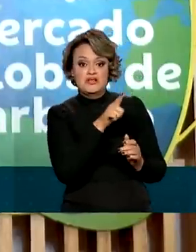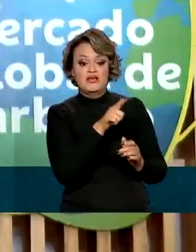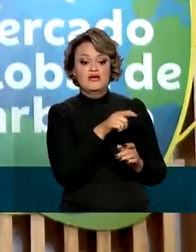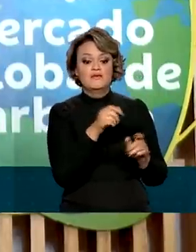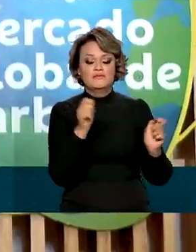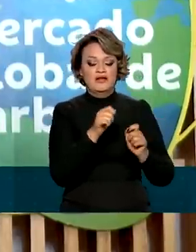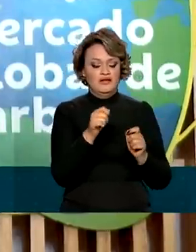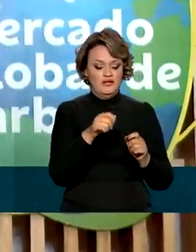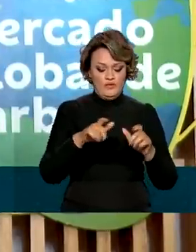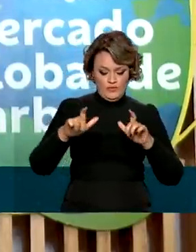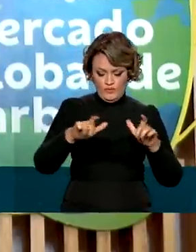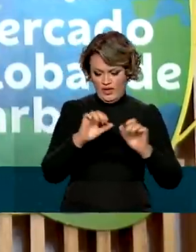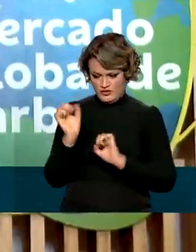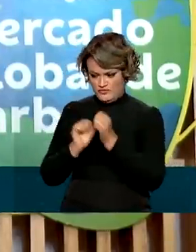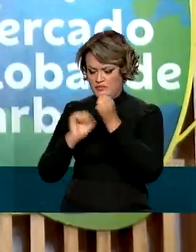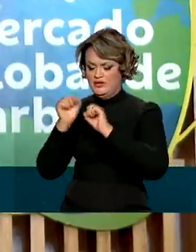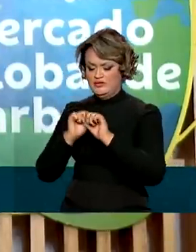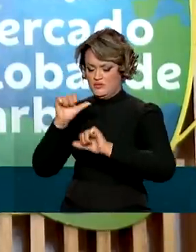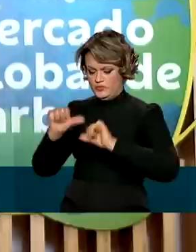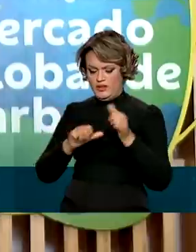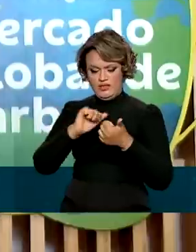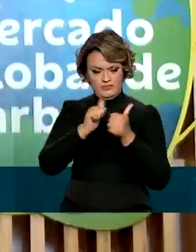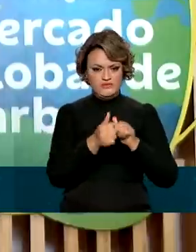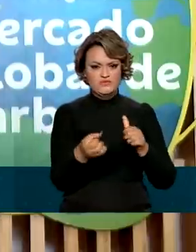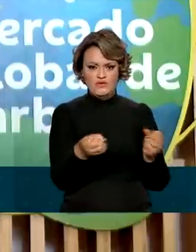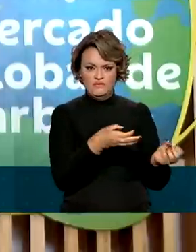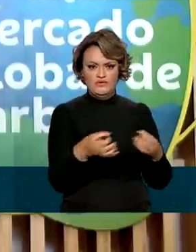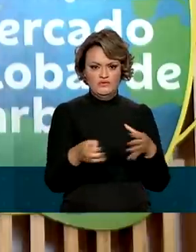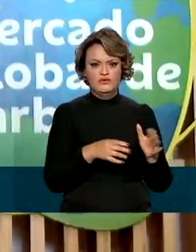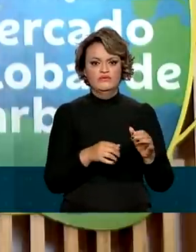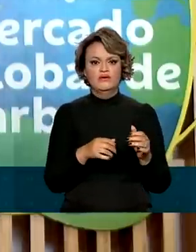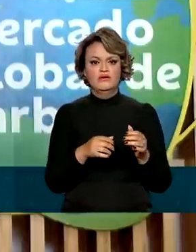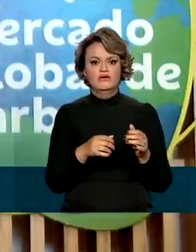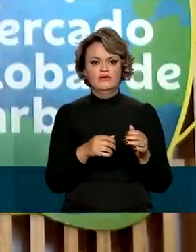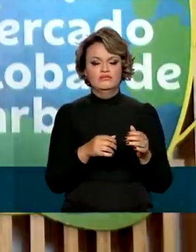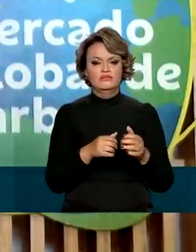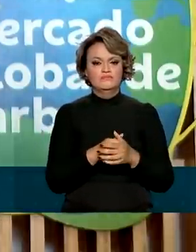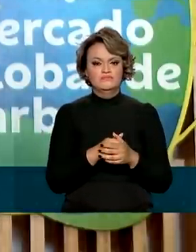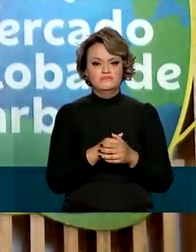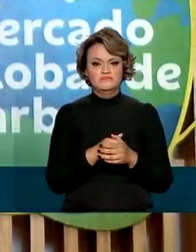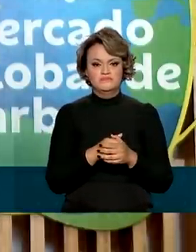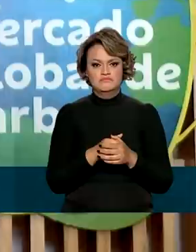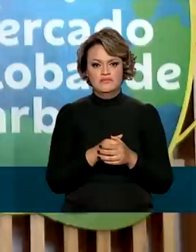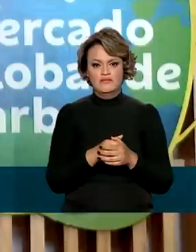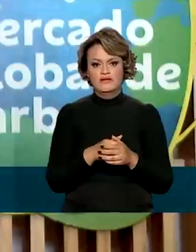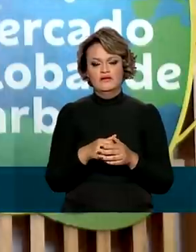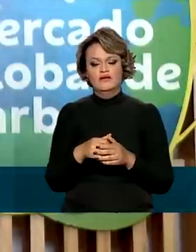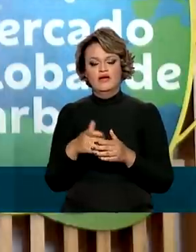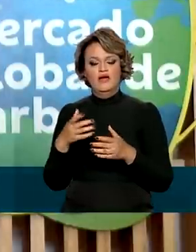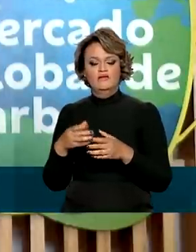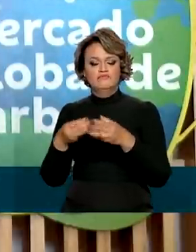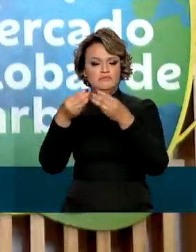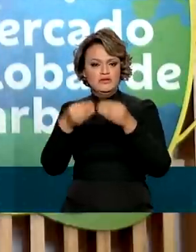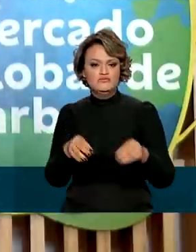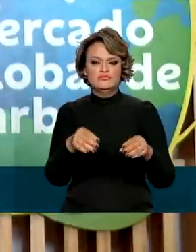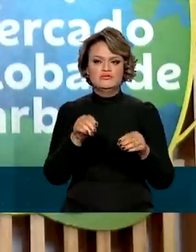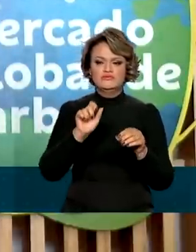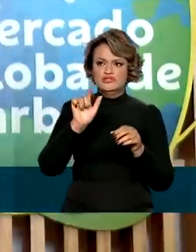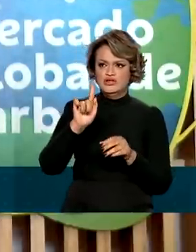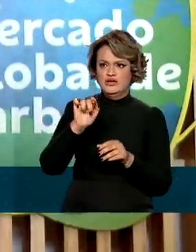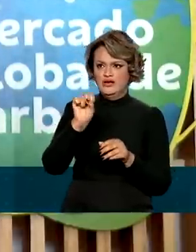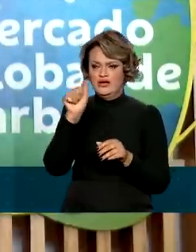seus parques fabrês, buscar uma produção com menos poluição, com menos efeito gás estufa,